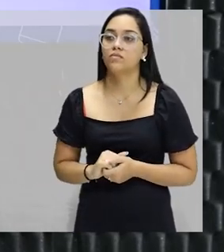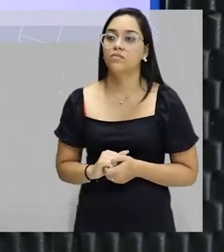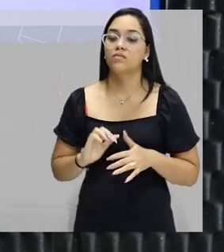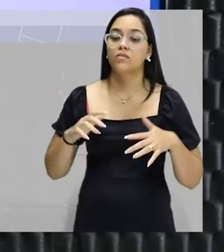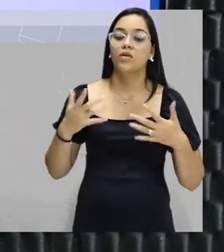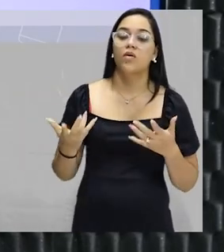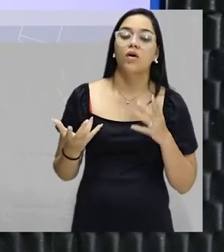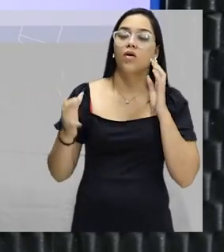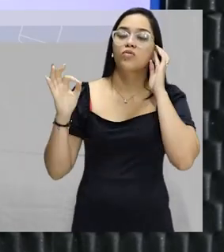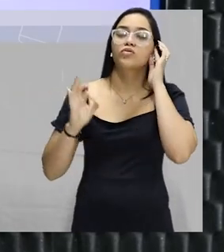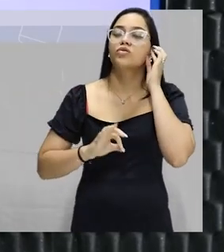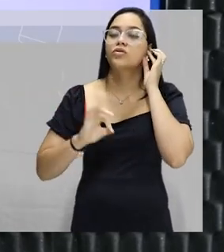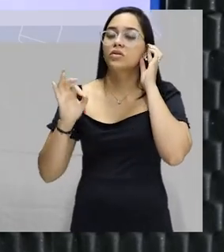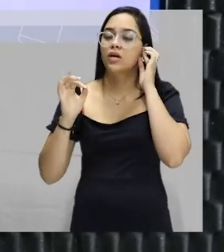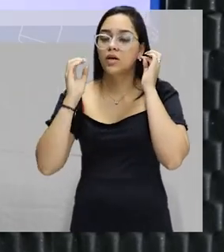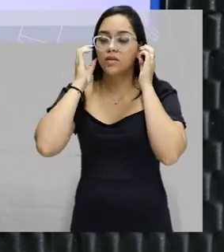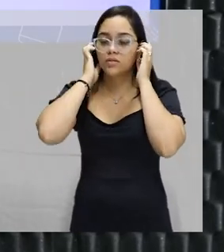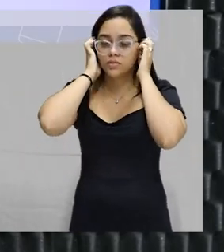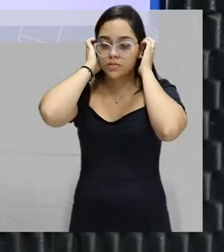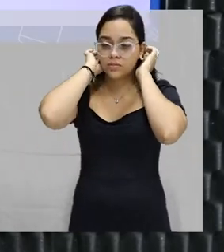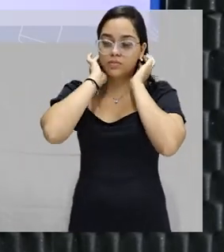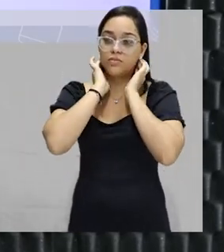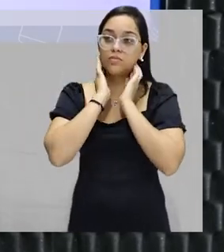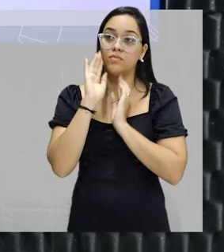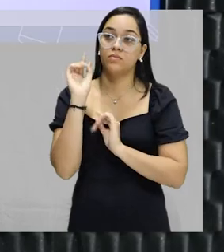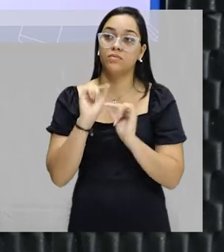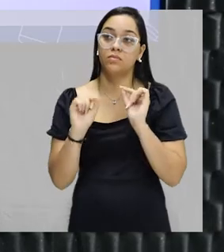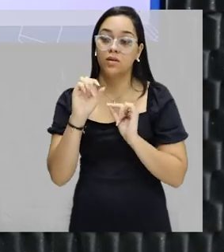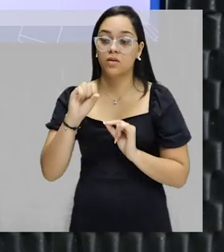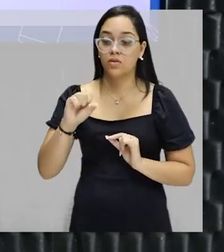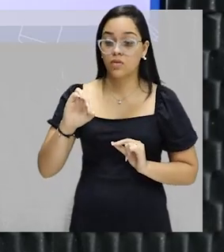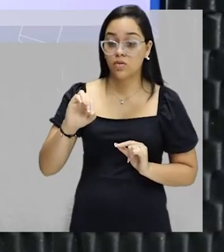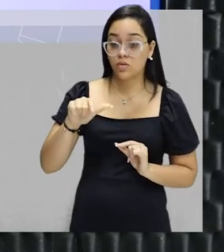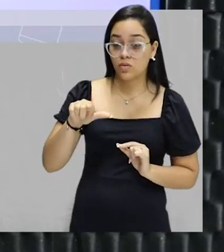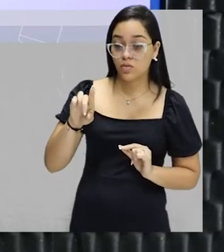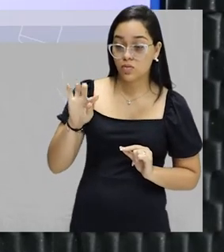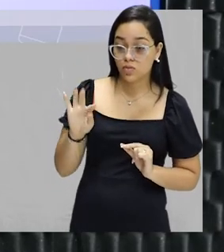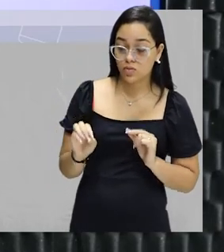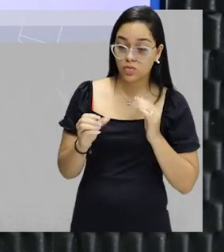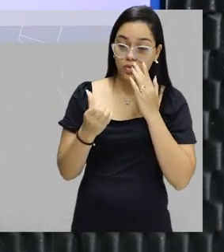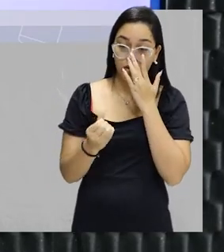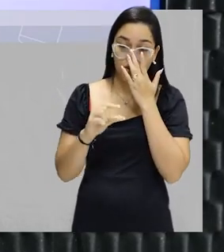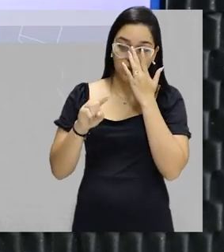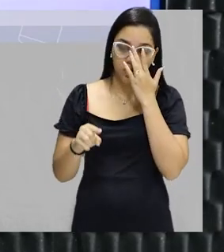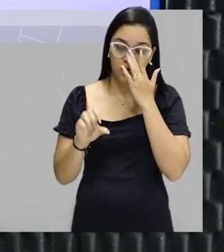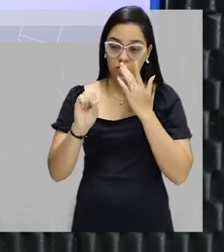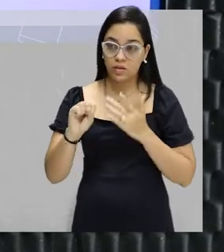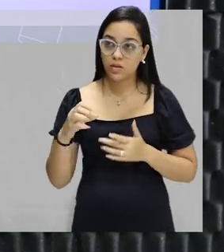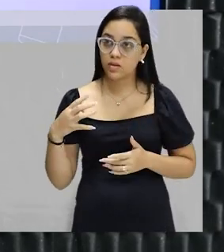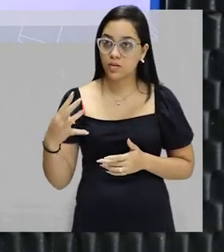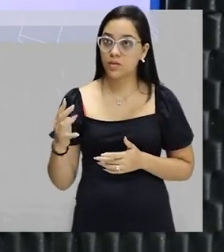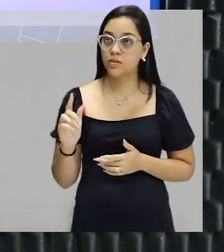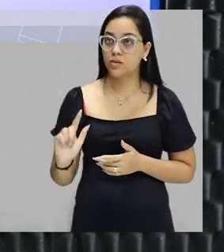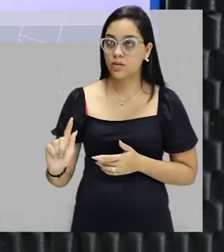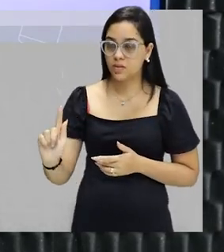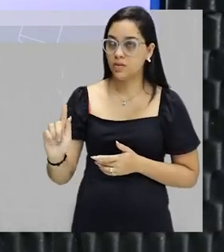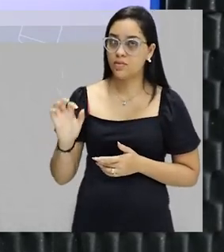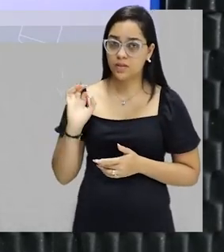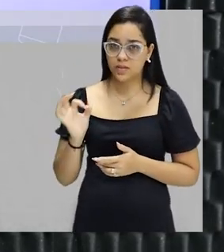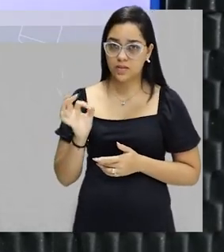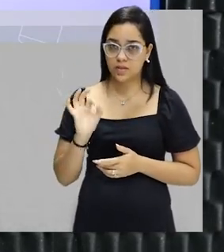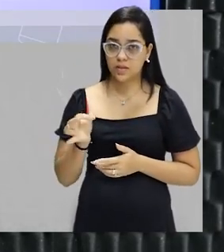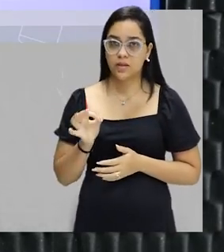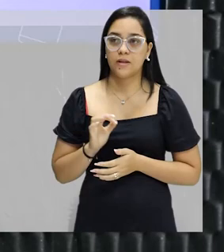quais são os nossos dados? Nós temos que a massa do soluto, 6,84 gramas. Ok?